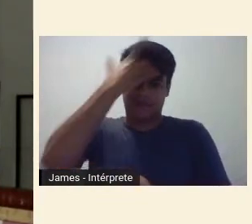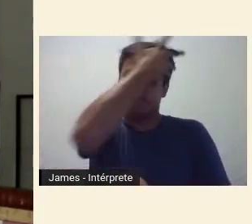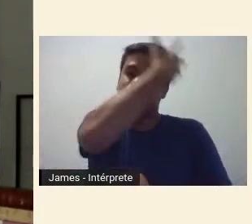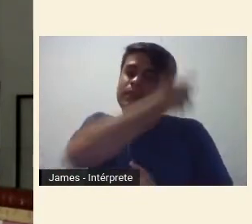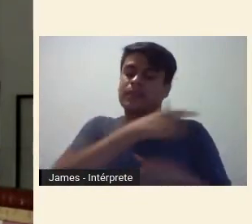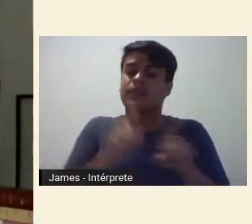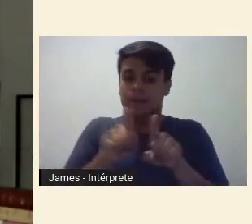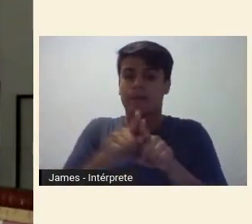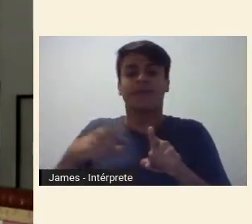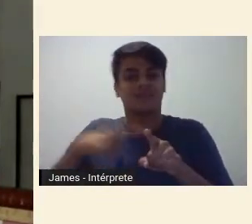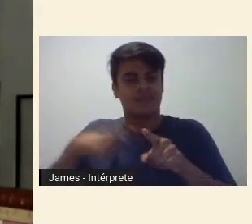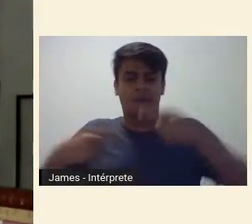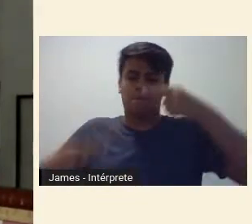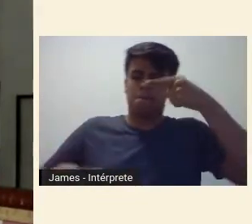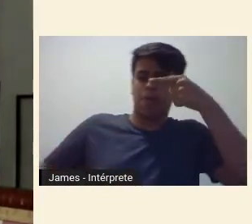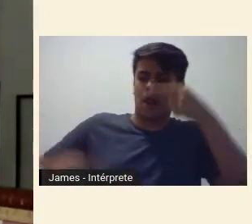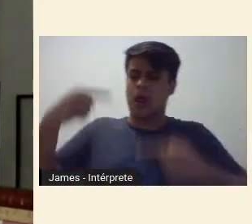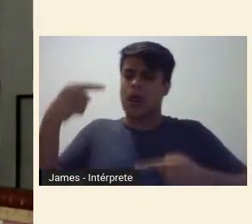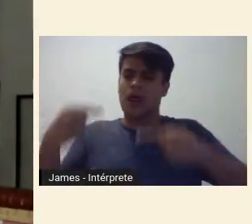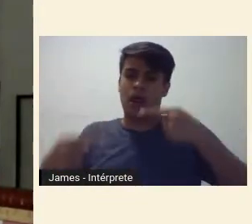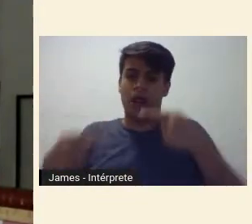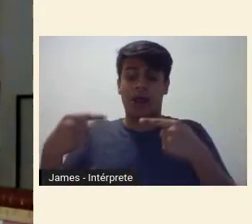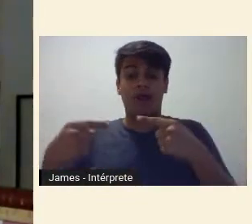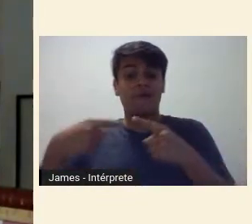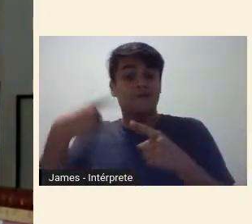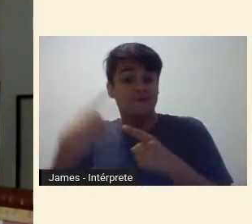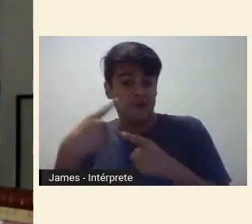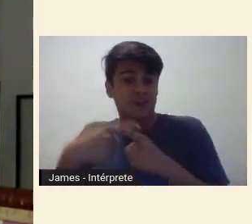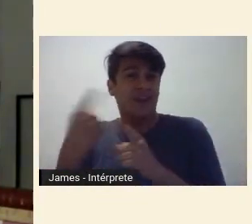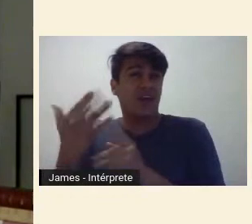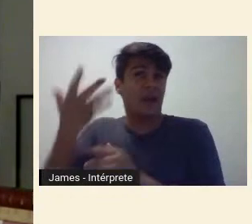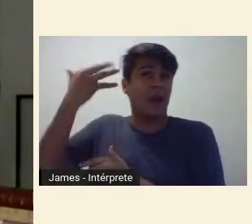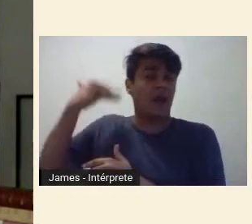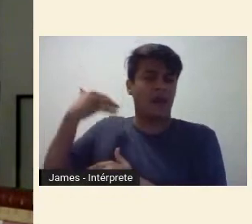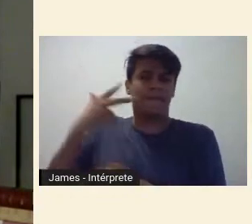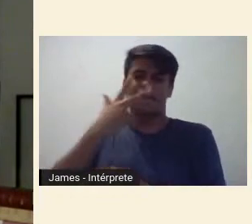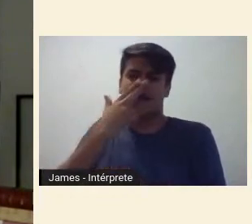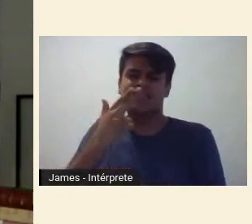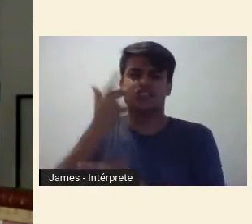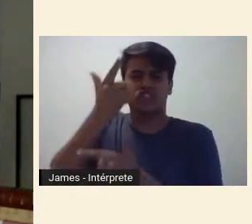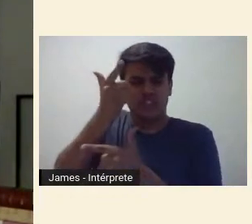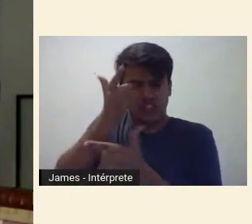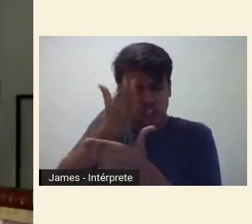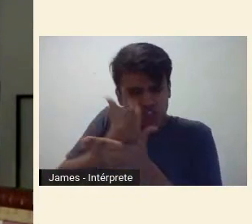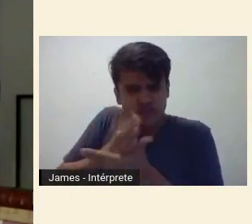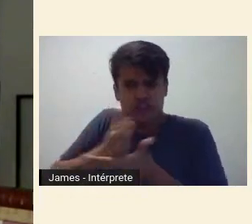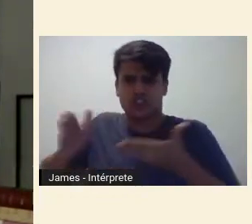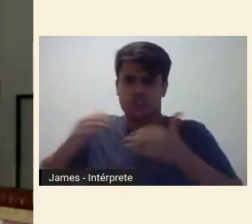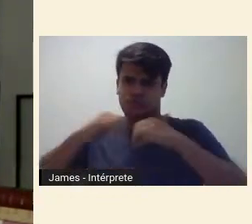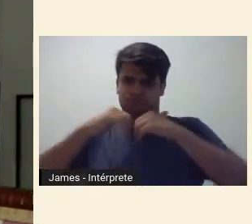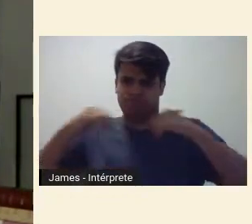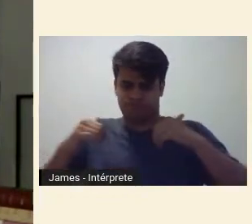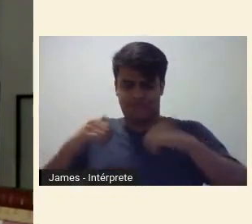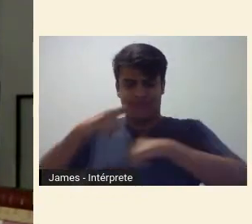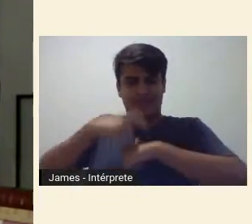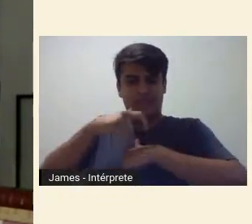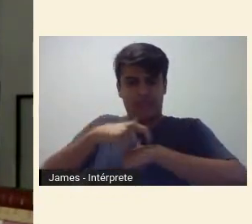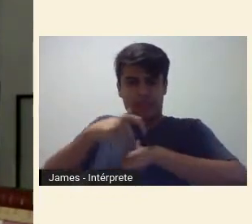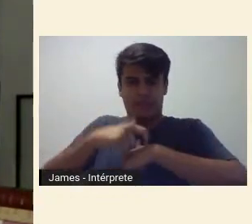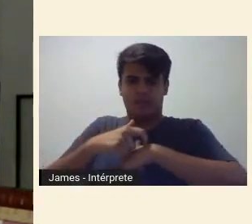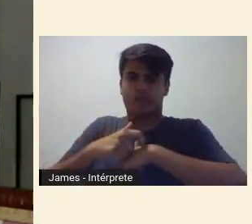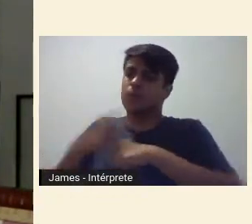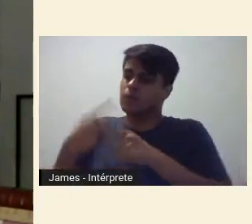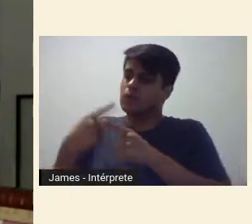debate porque sua marca de divisor de águas a devolve sempre a essa espécie de progressão que precisa ser criticada